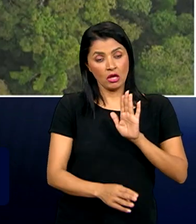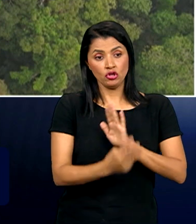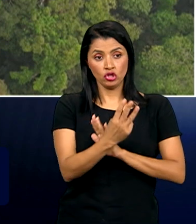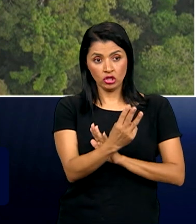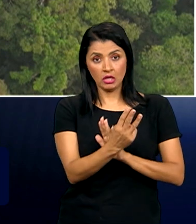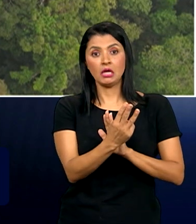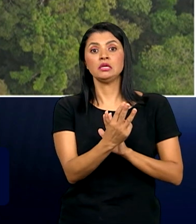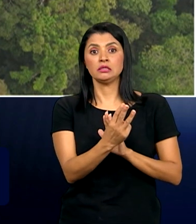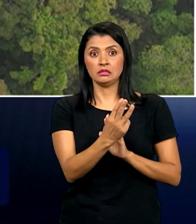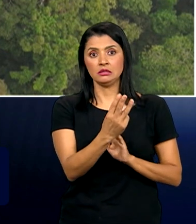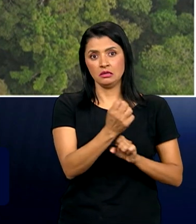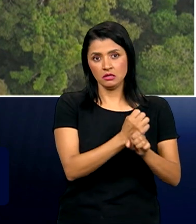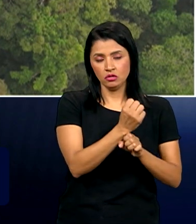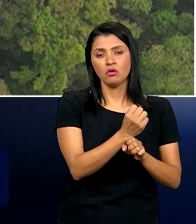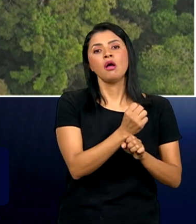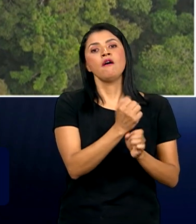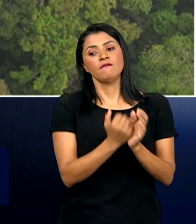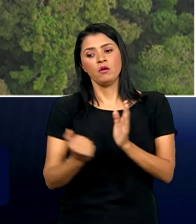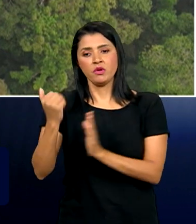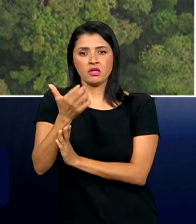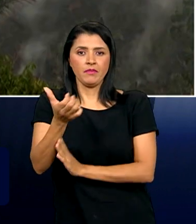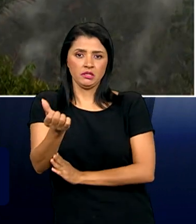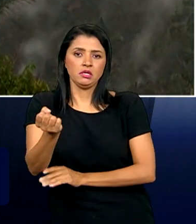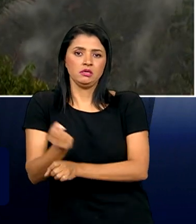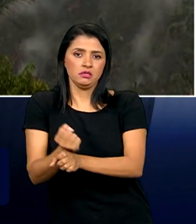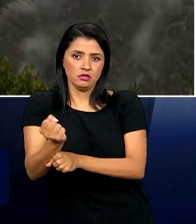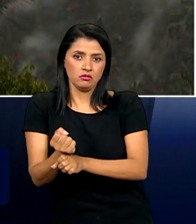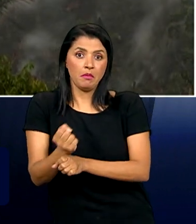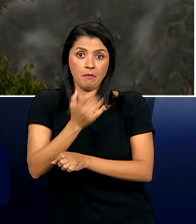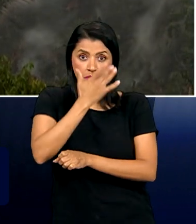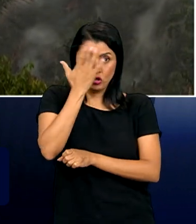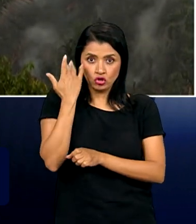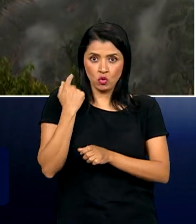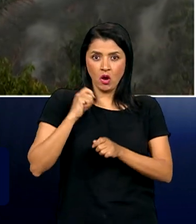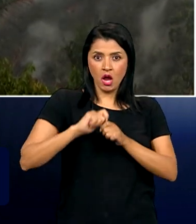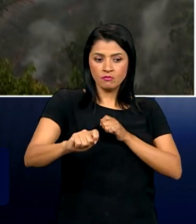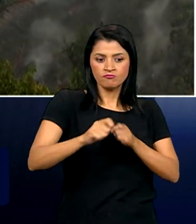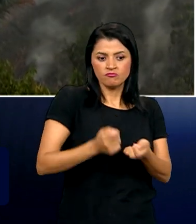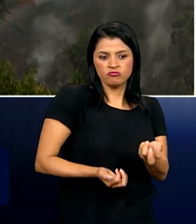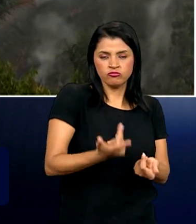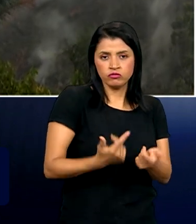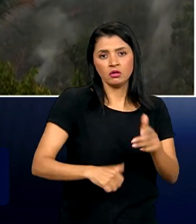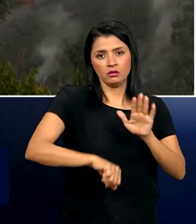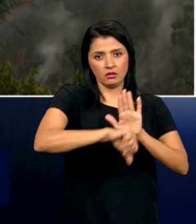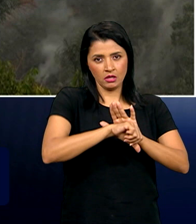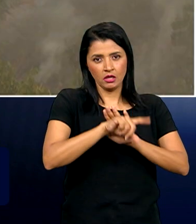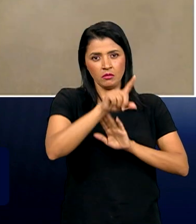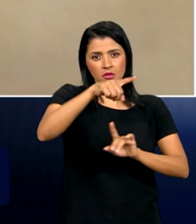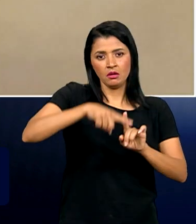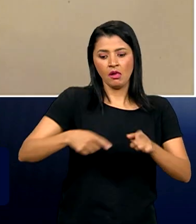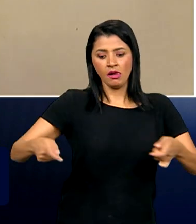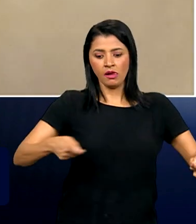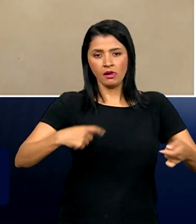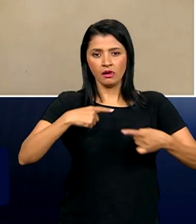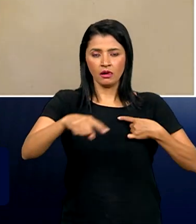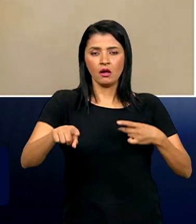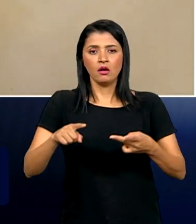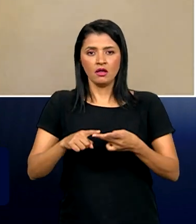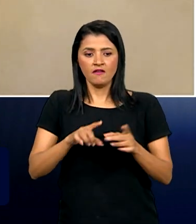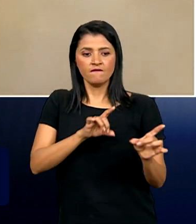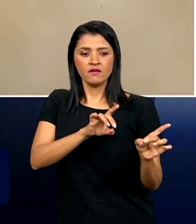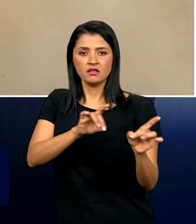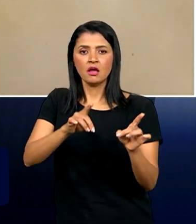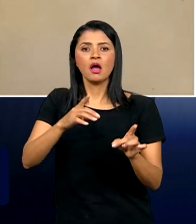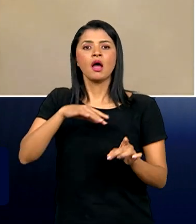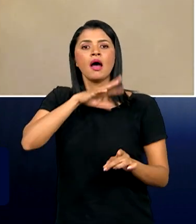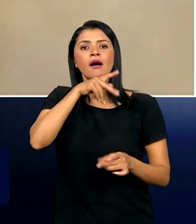para quem cometer esse tipo de delito, que inclui, por exemplo, incêndios criminosos, garimpo ilegal e tráfico